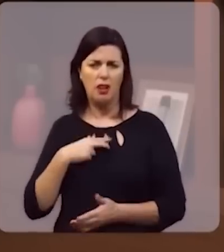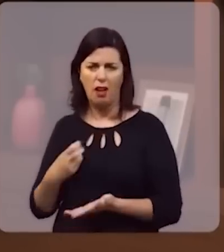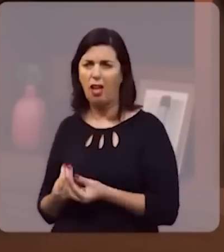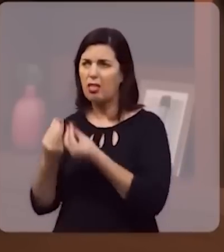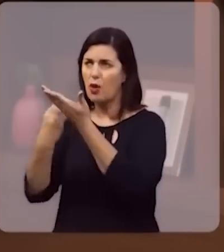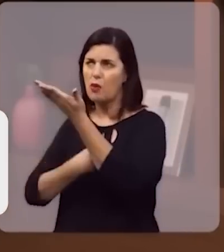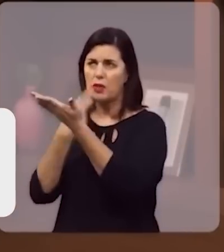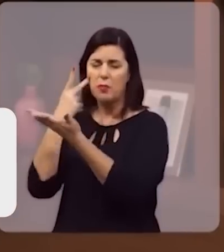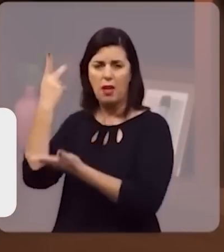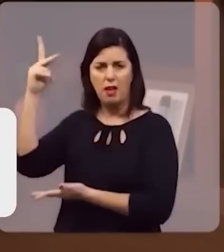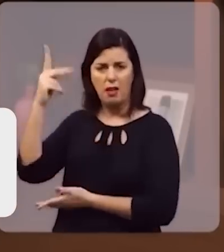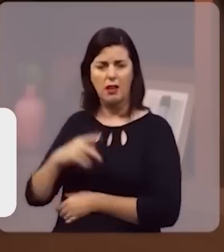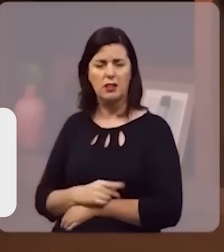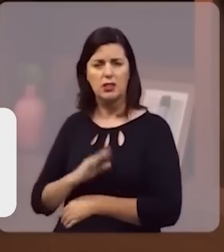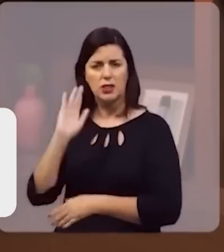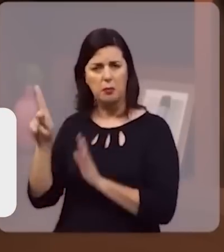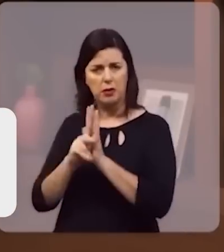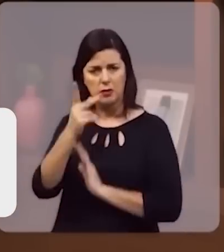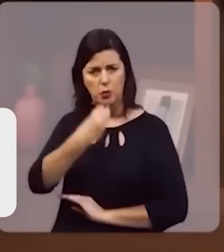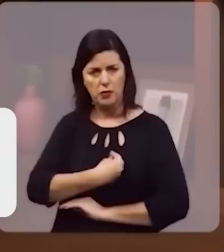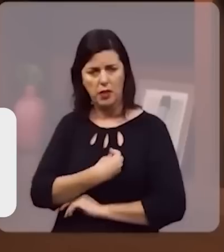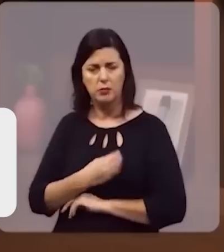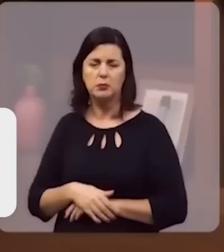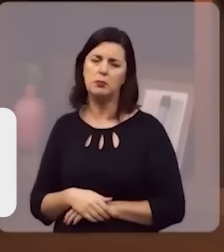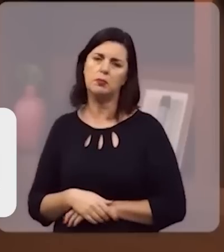rendeu a Ele? Ele já é o Deus da sua vida?